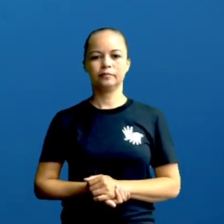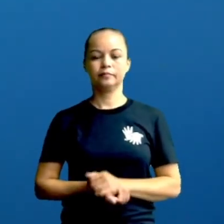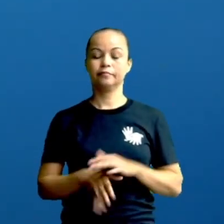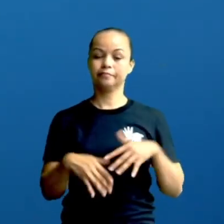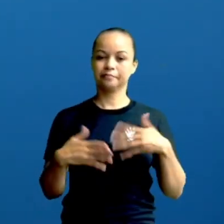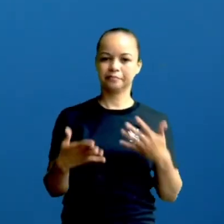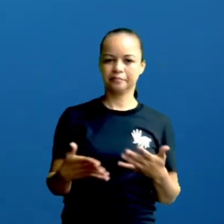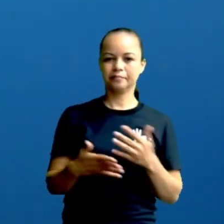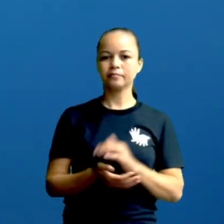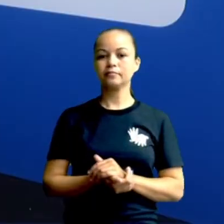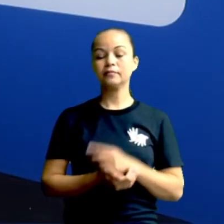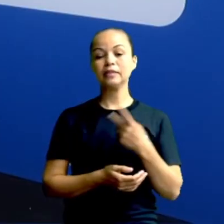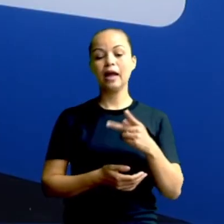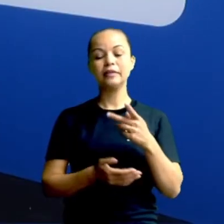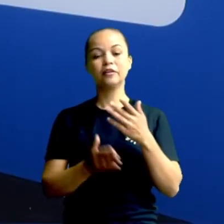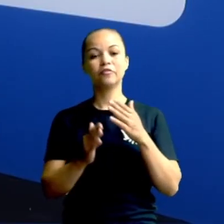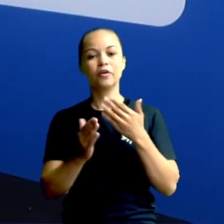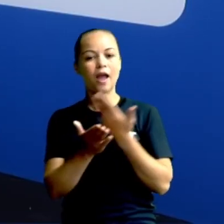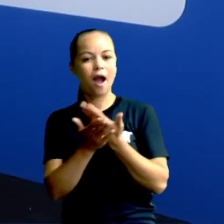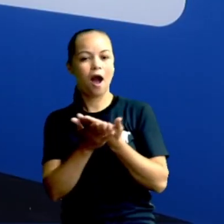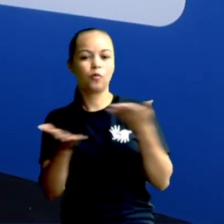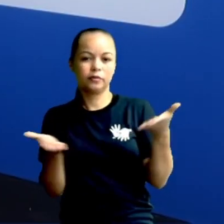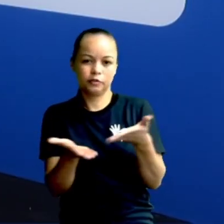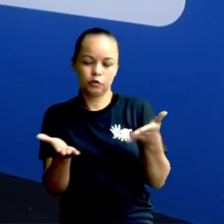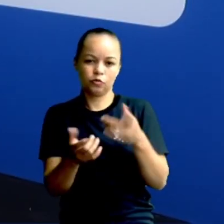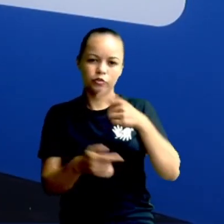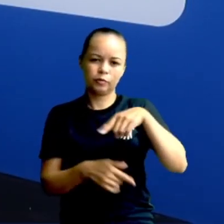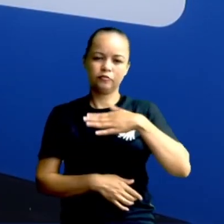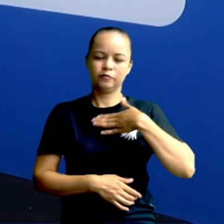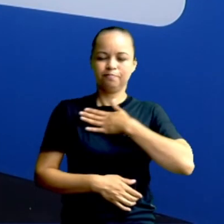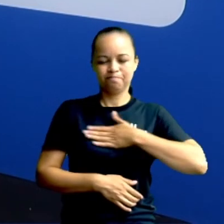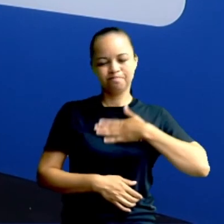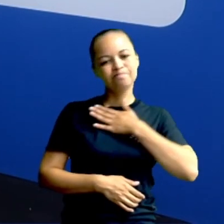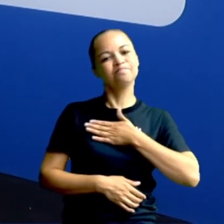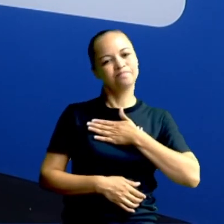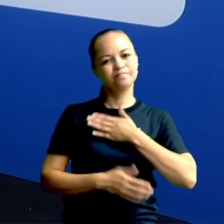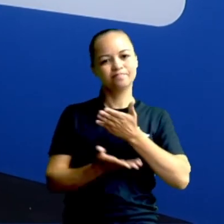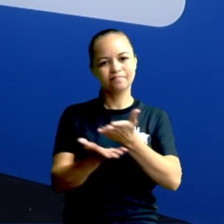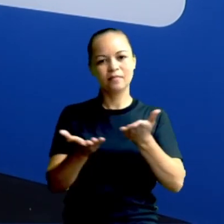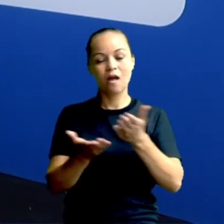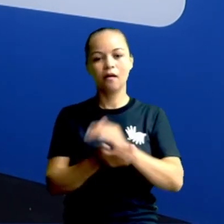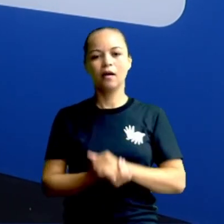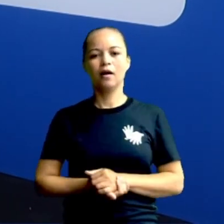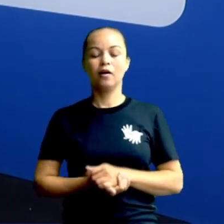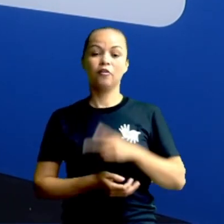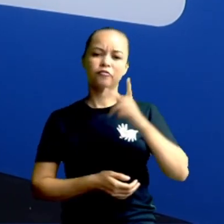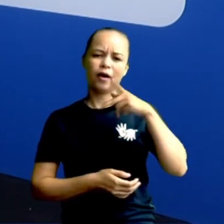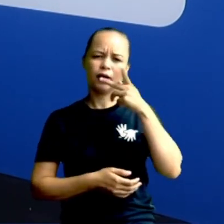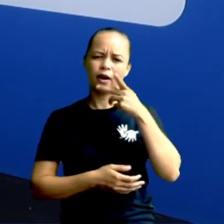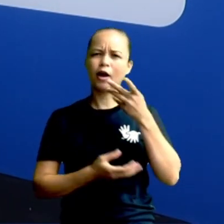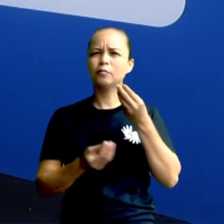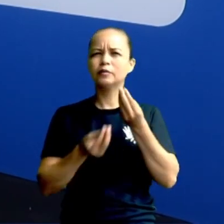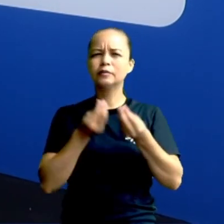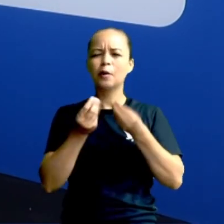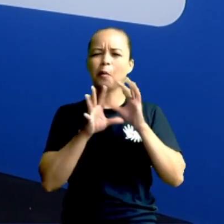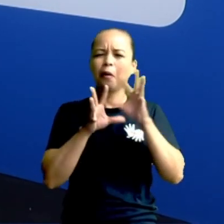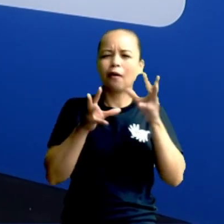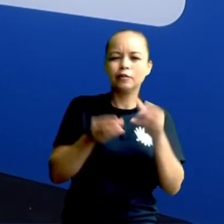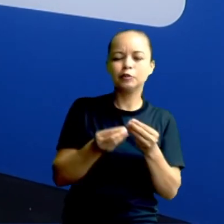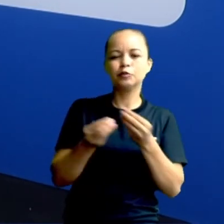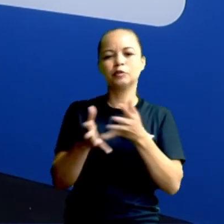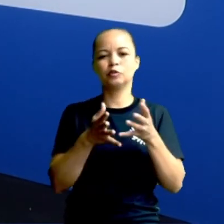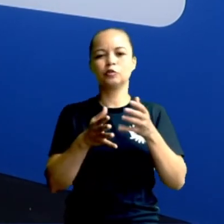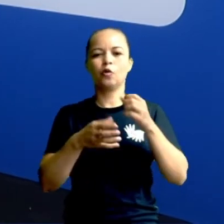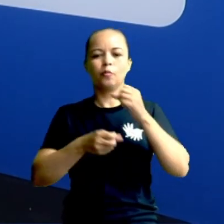Então, pessoal, essa foi a nossa aula de hoje. Espero que vocês tenham gostado. A gente falou bem superficialmente sobre